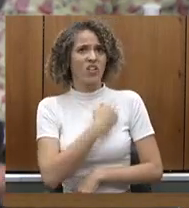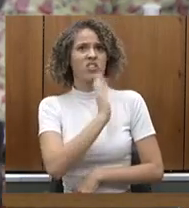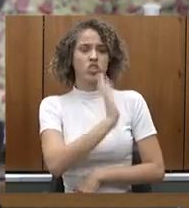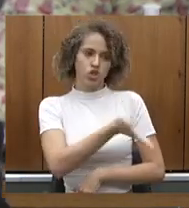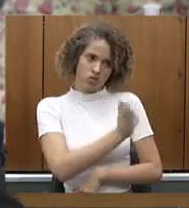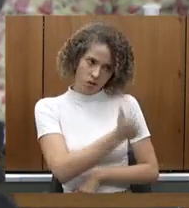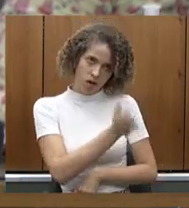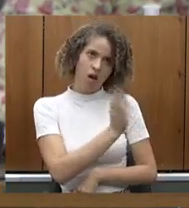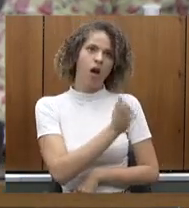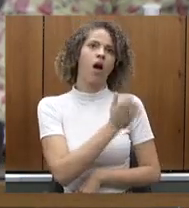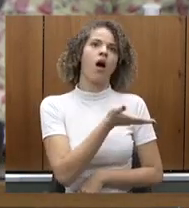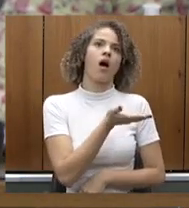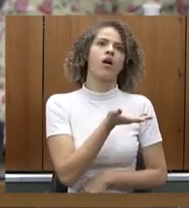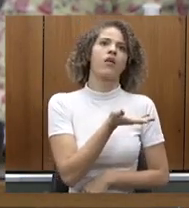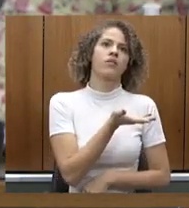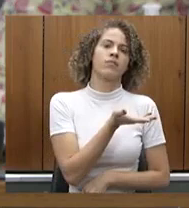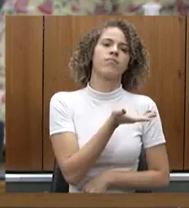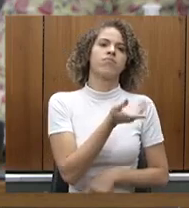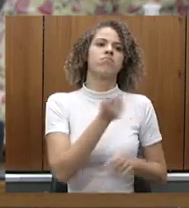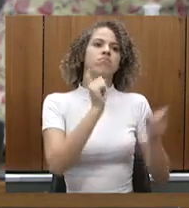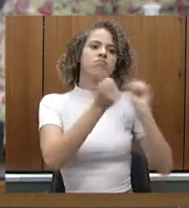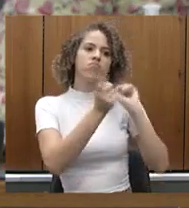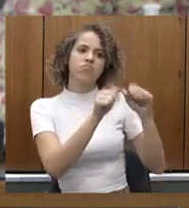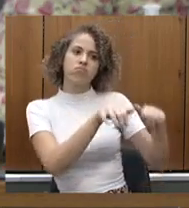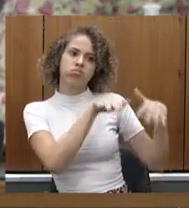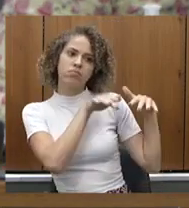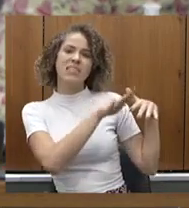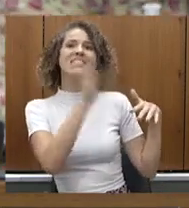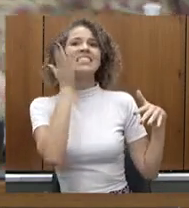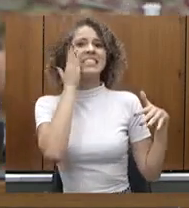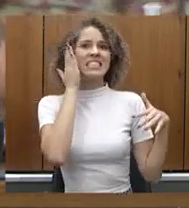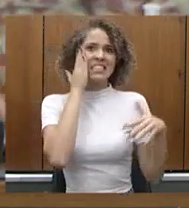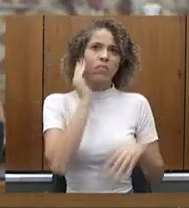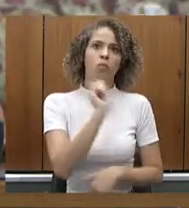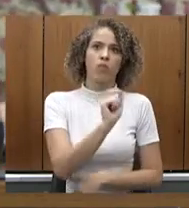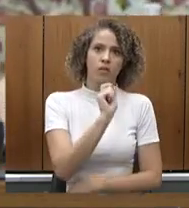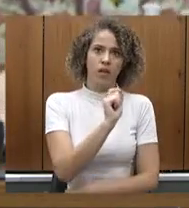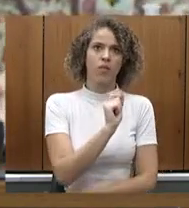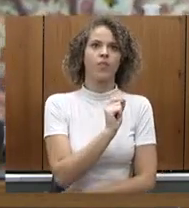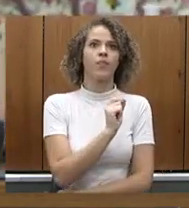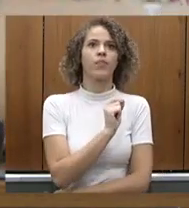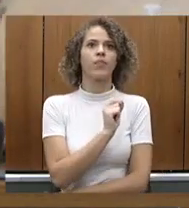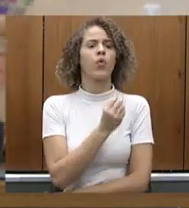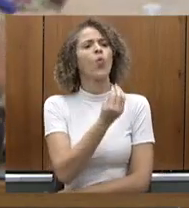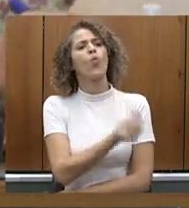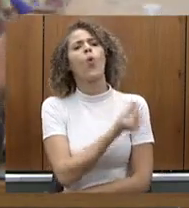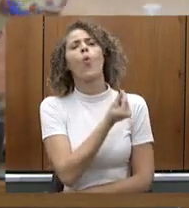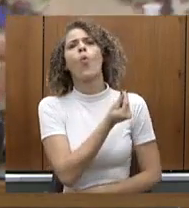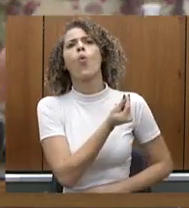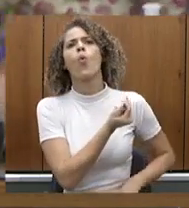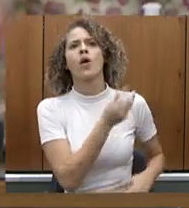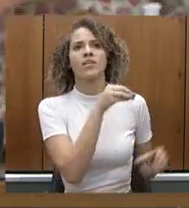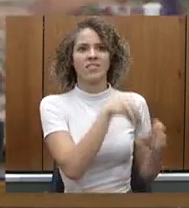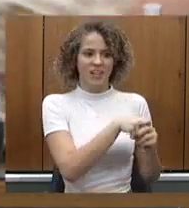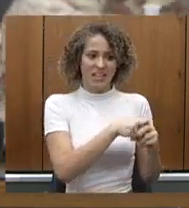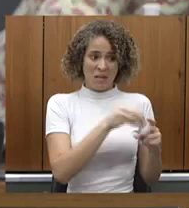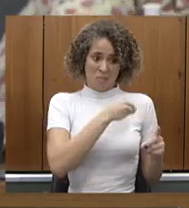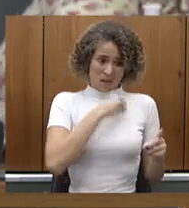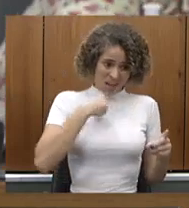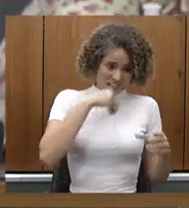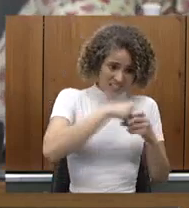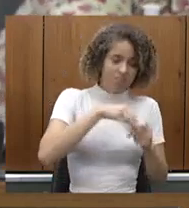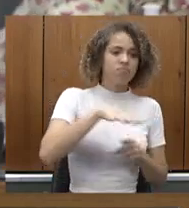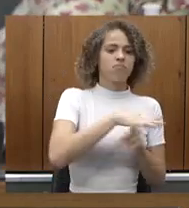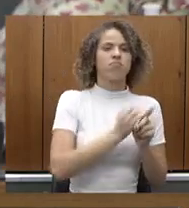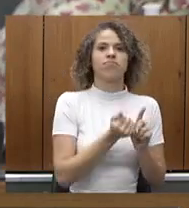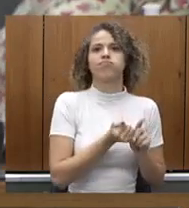UPAs são credenciadas na União mas a gente sabe o custo hoje da medicina é muito alto e